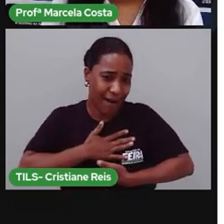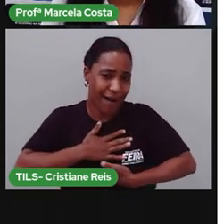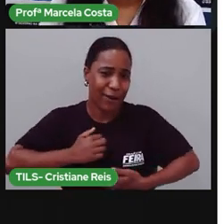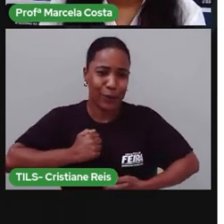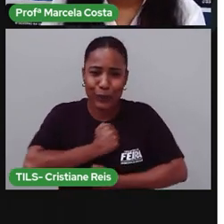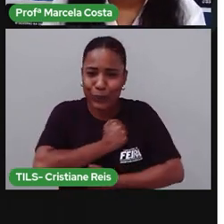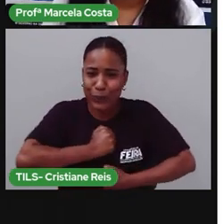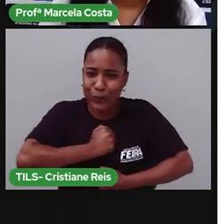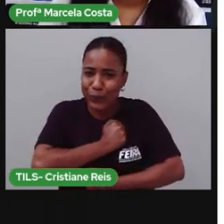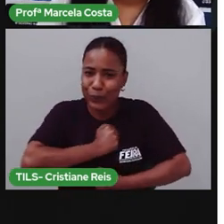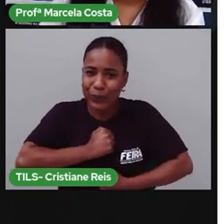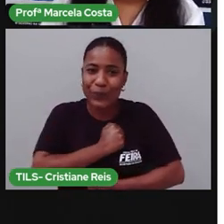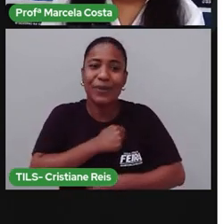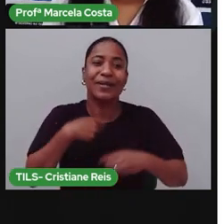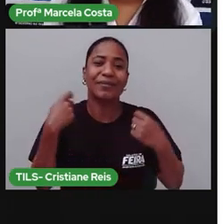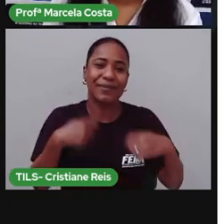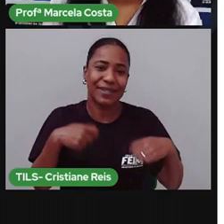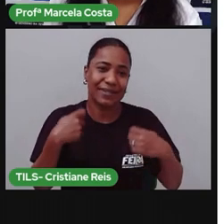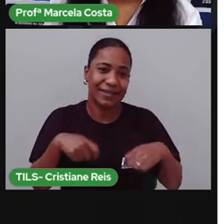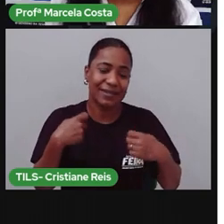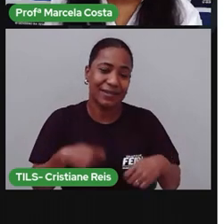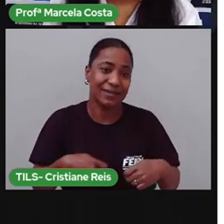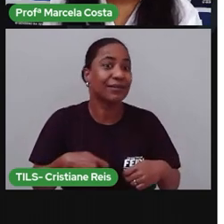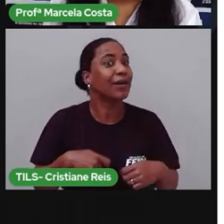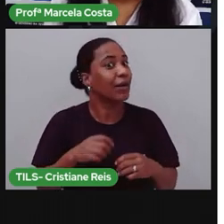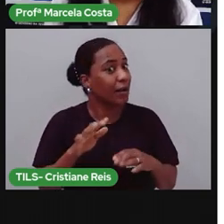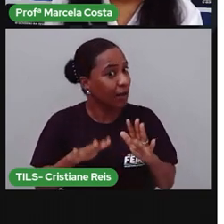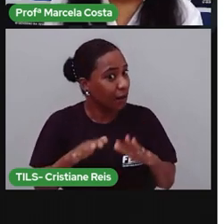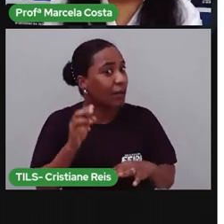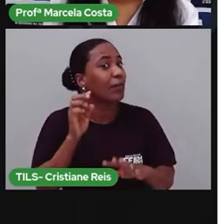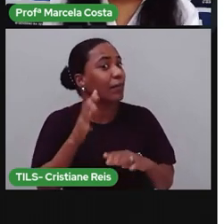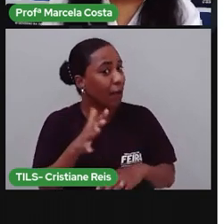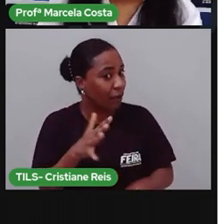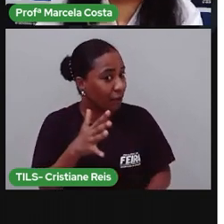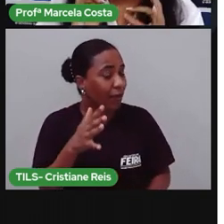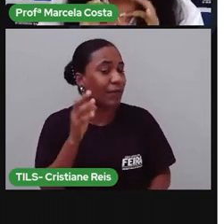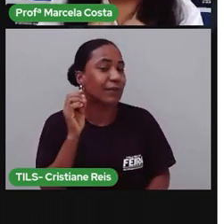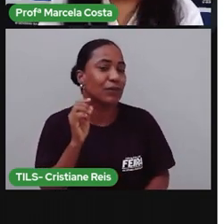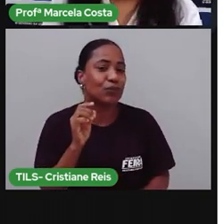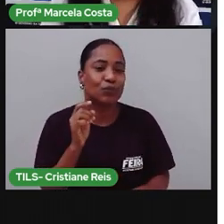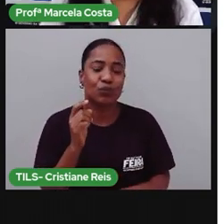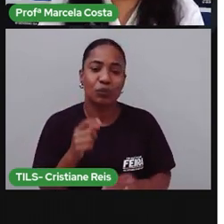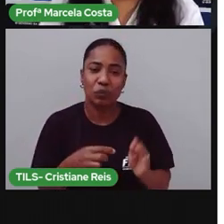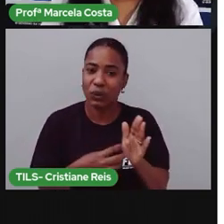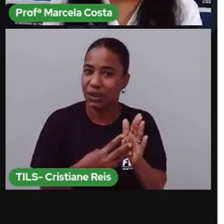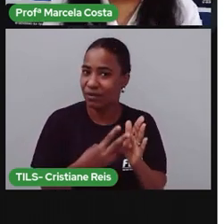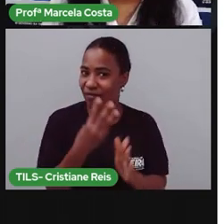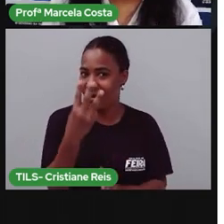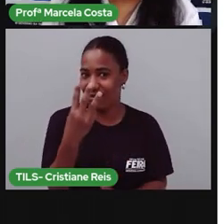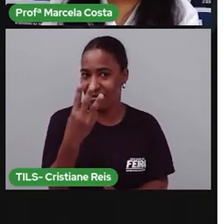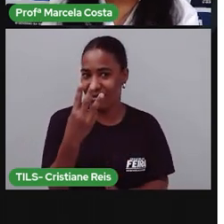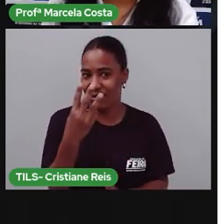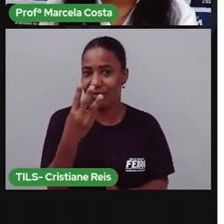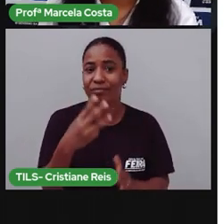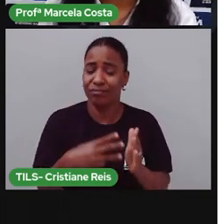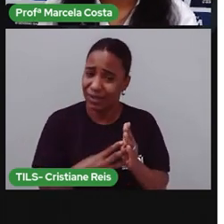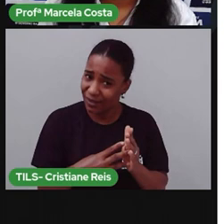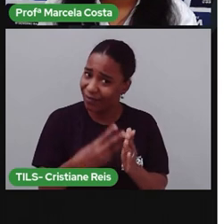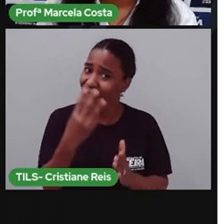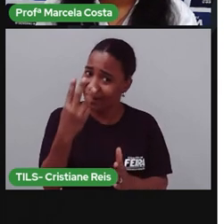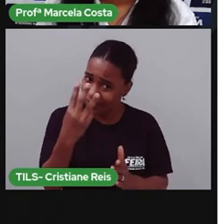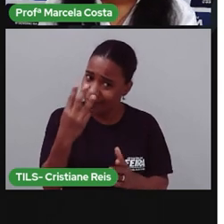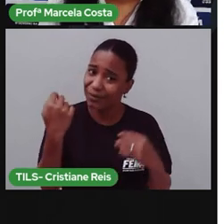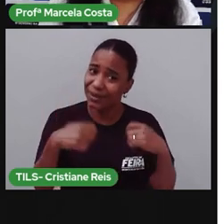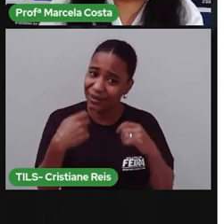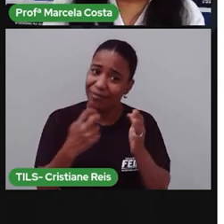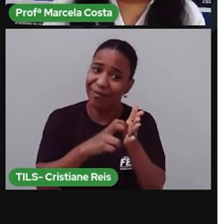Pelo menos, três vezes ao dia. Tá? Essa é a quantidade mínima que você precisa tomar banho.